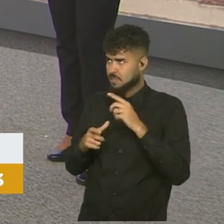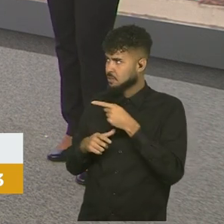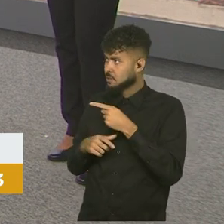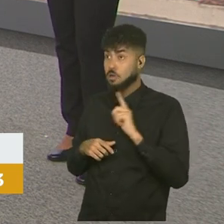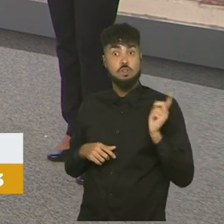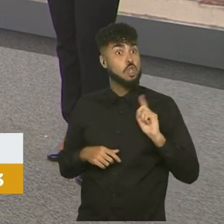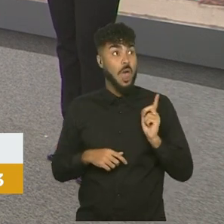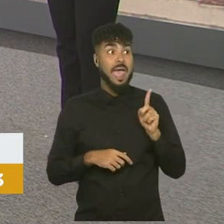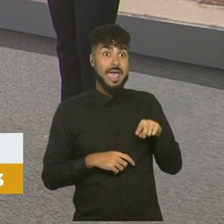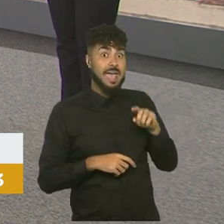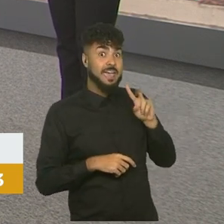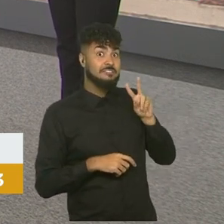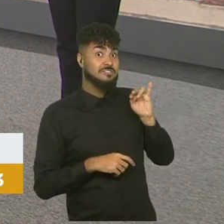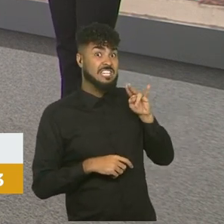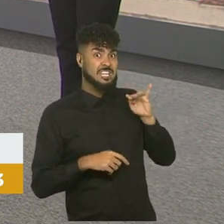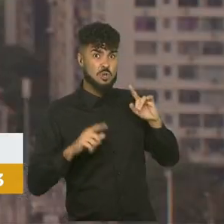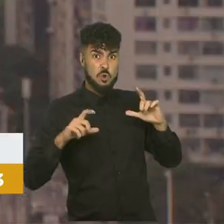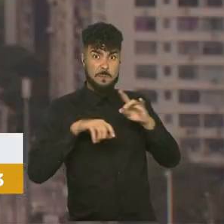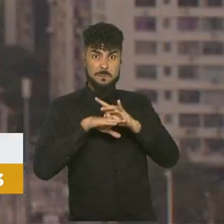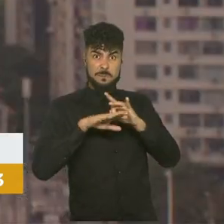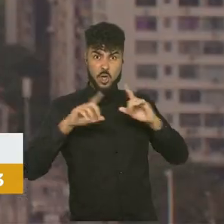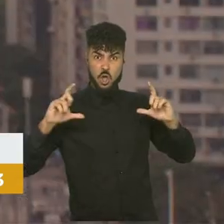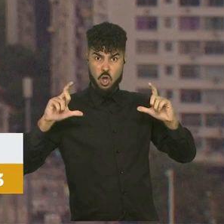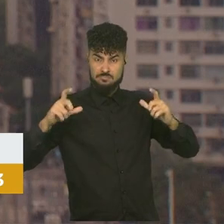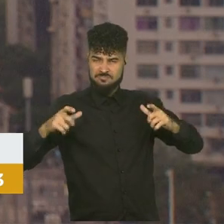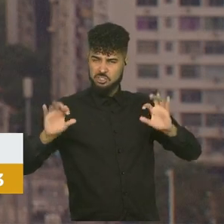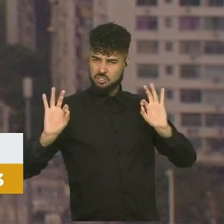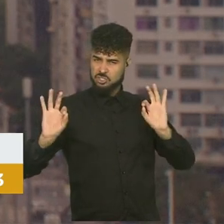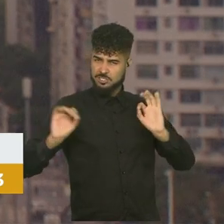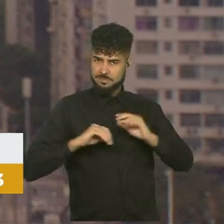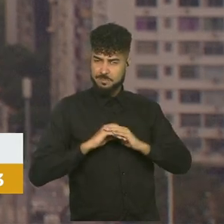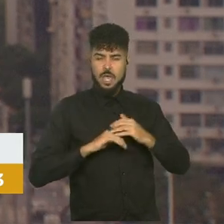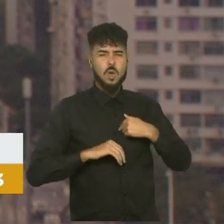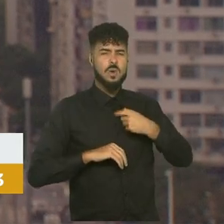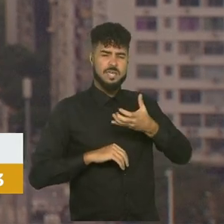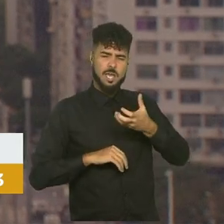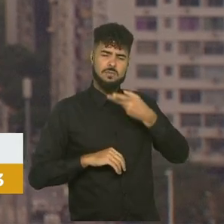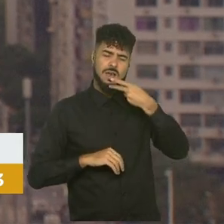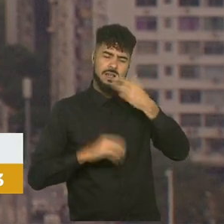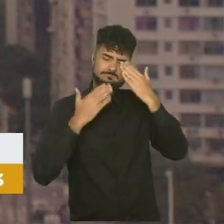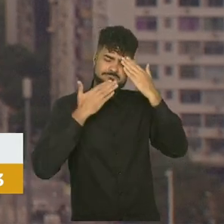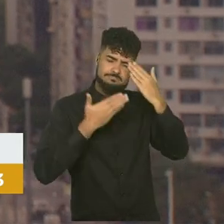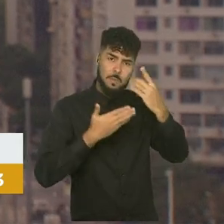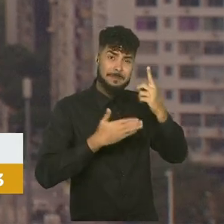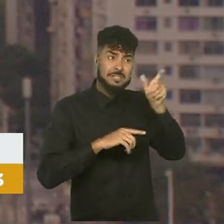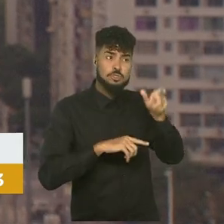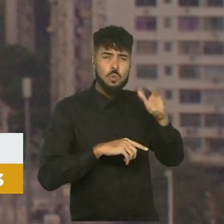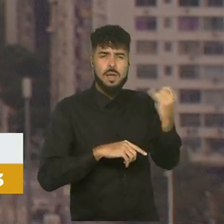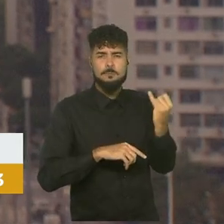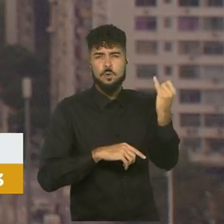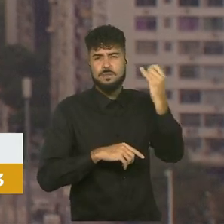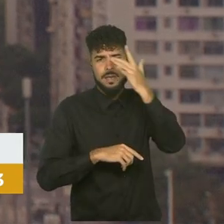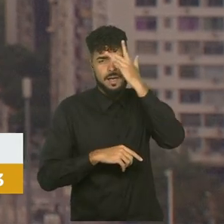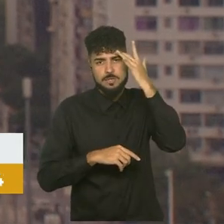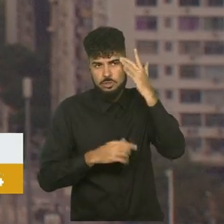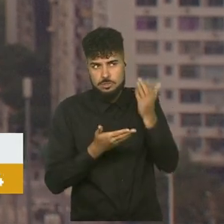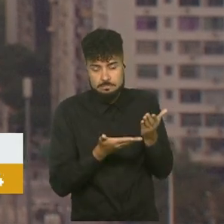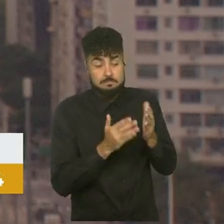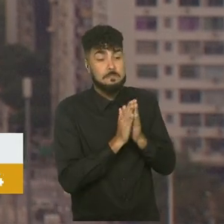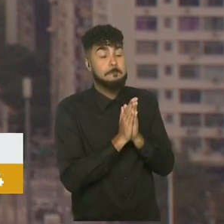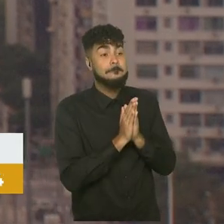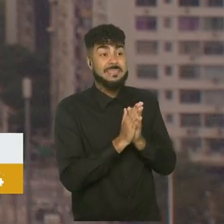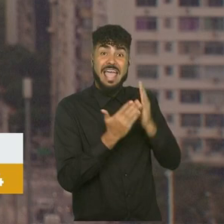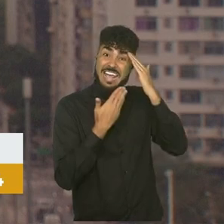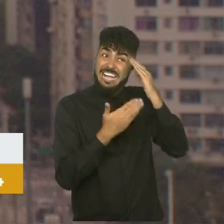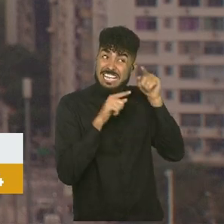que chique. Segundo, eu queria citar uma pessoa que é muito importante, que foi graças a essa pessoa que nós conseguimos colocar